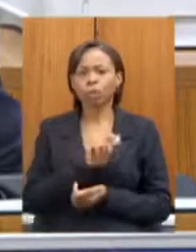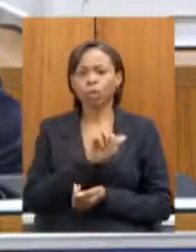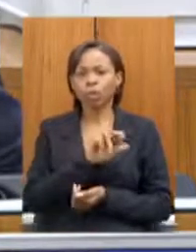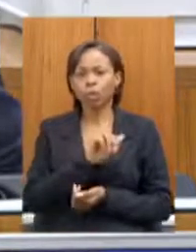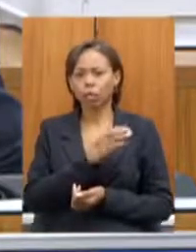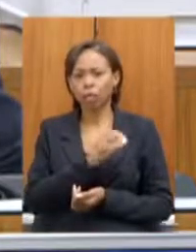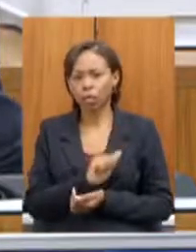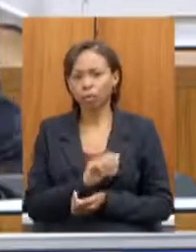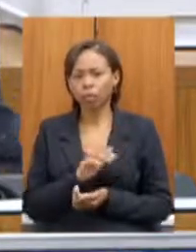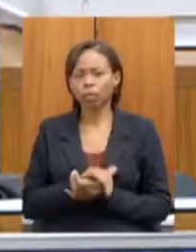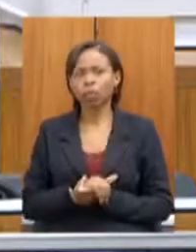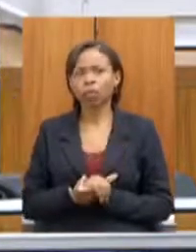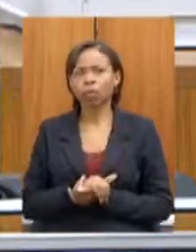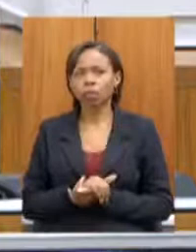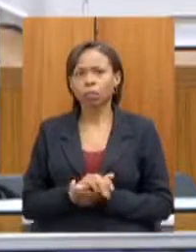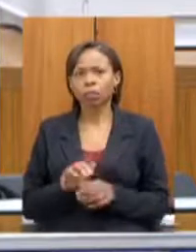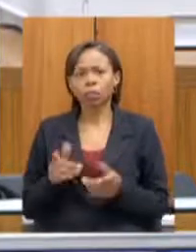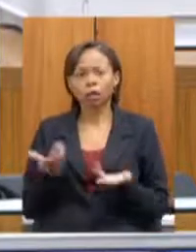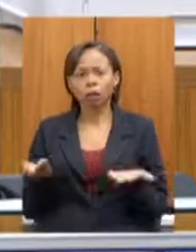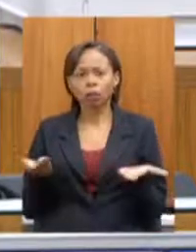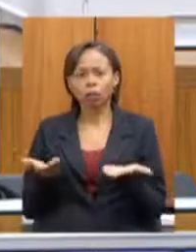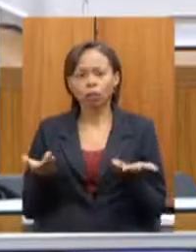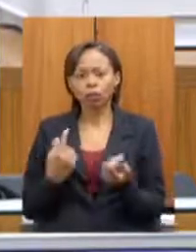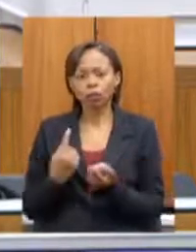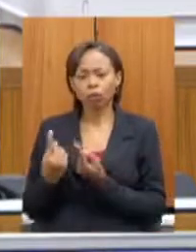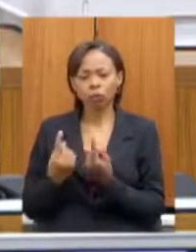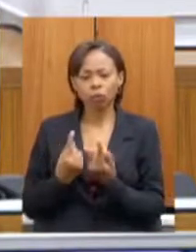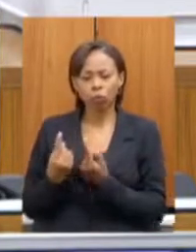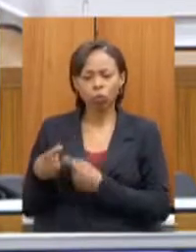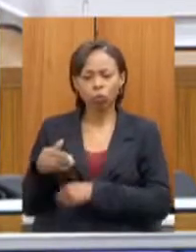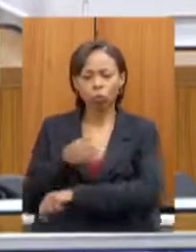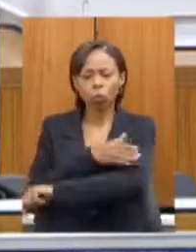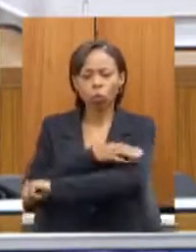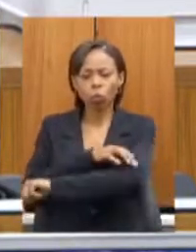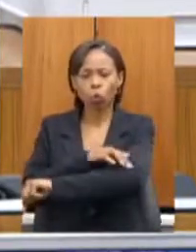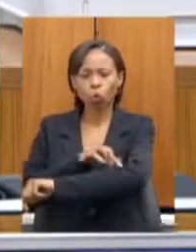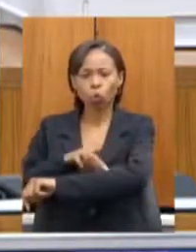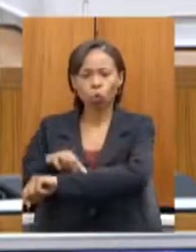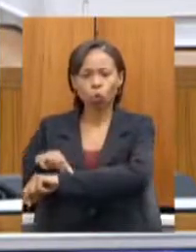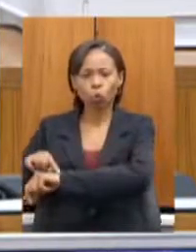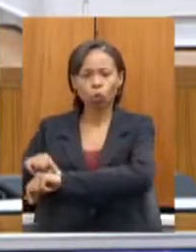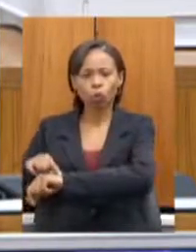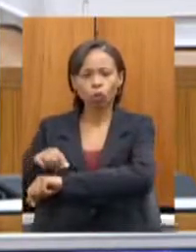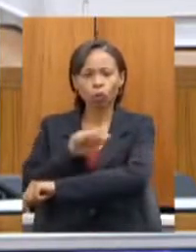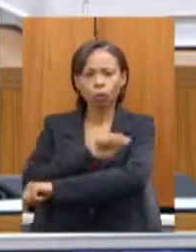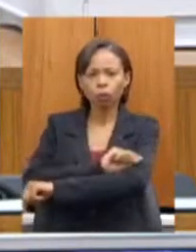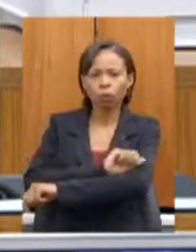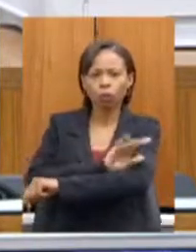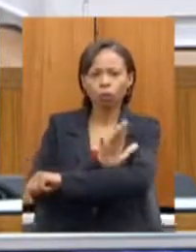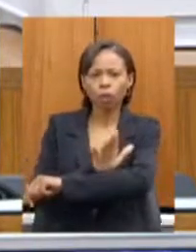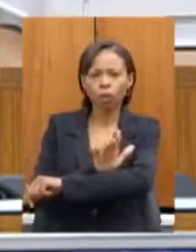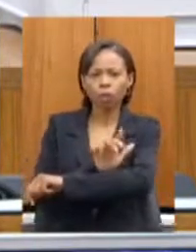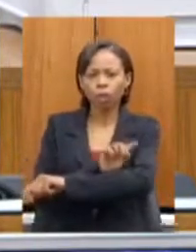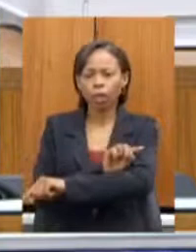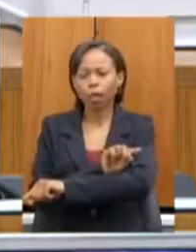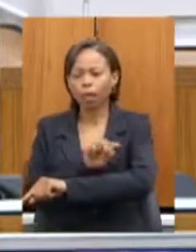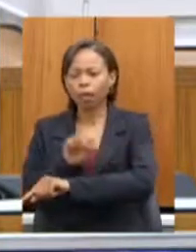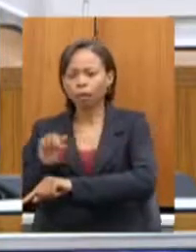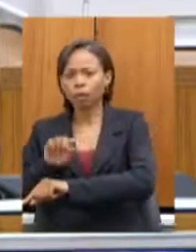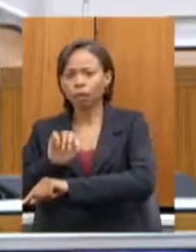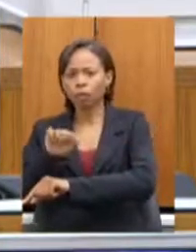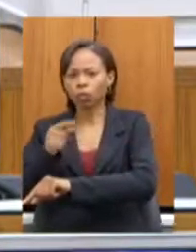com o trecho de ligação entre Montes Claros e São João da Ponte